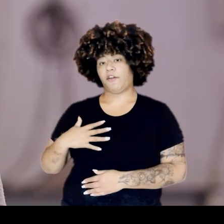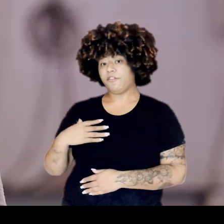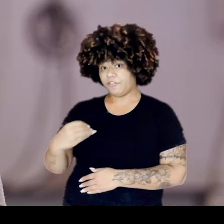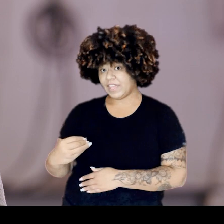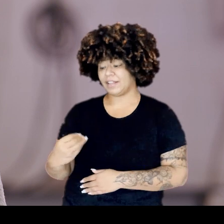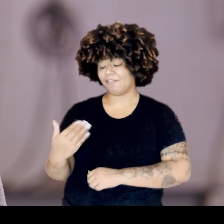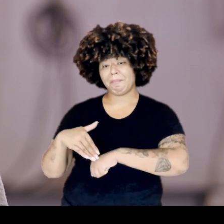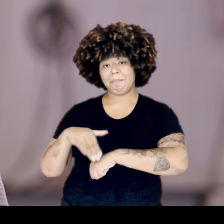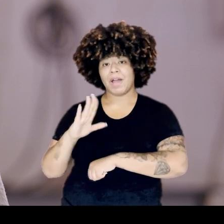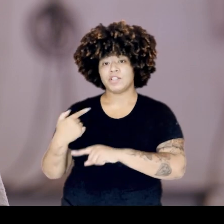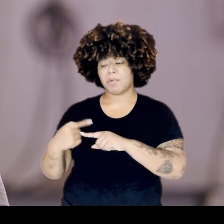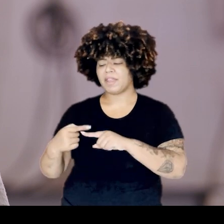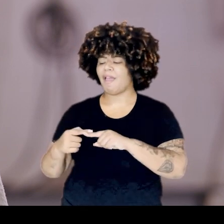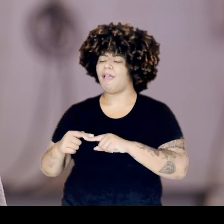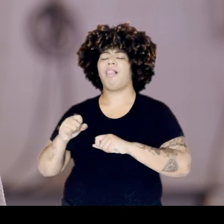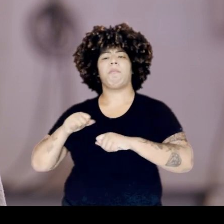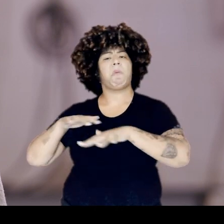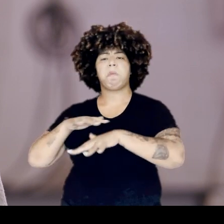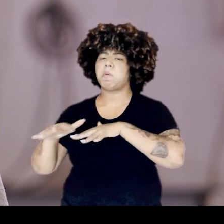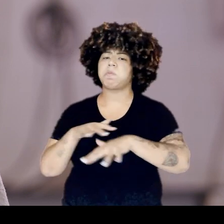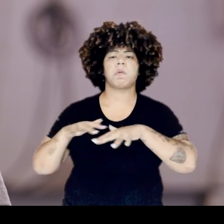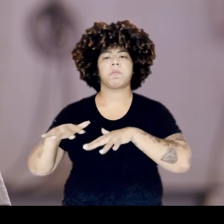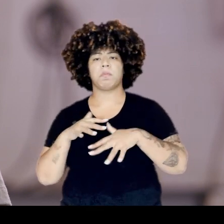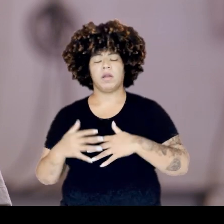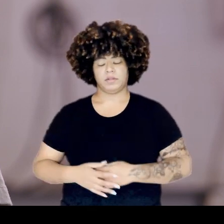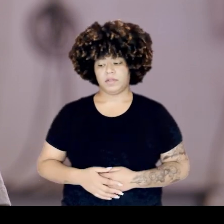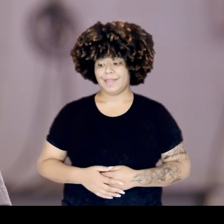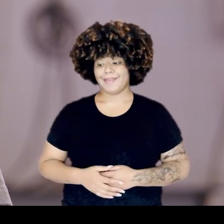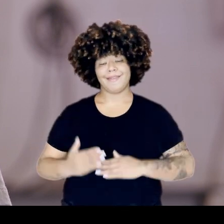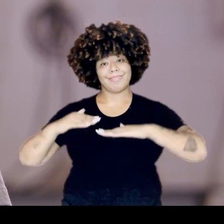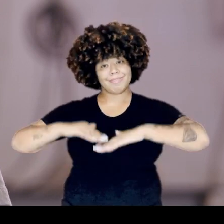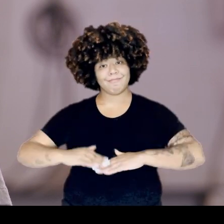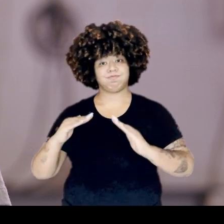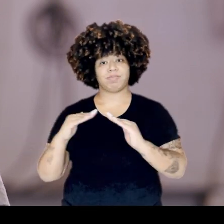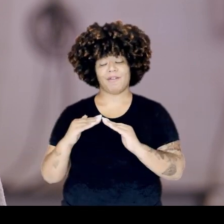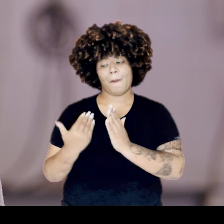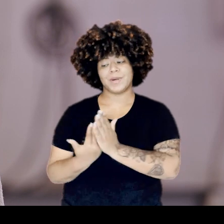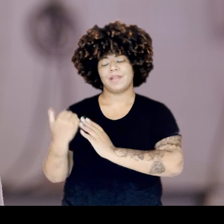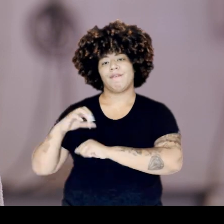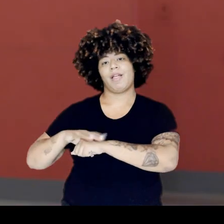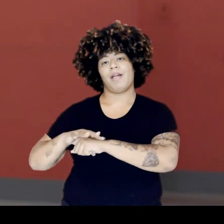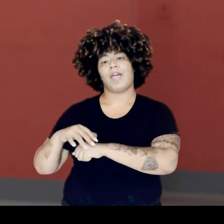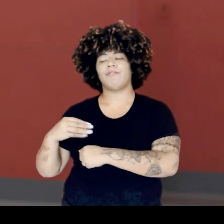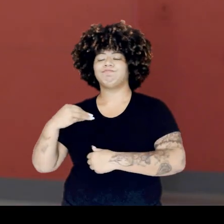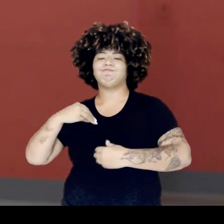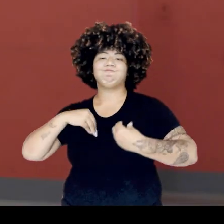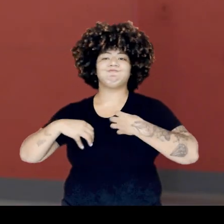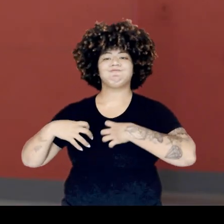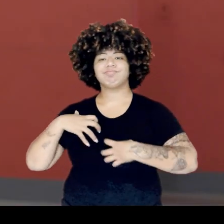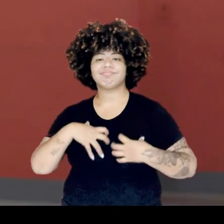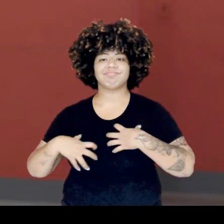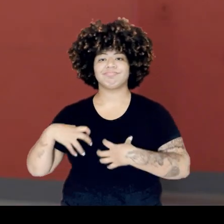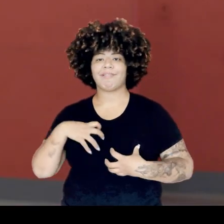muito mais, porque ela é muito ativa. Então ela, fechada em casa, estava ficando doente. Estava muito